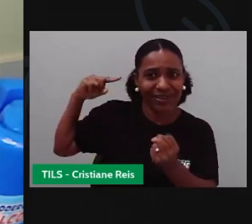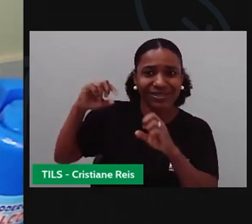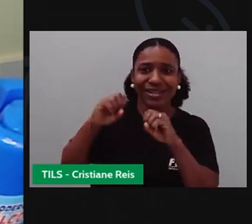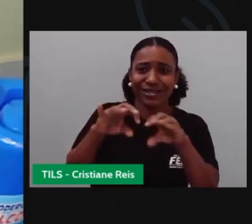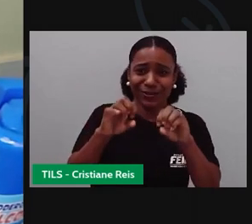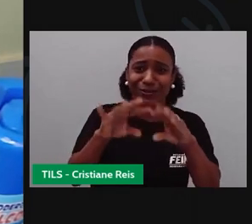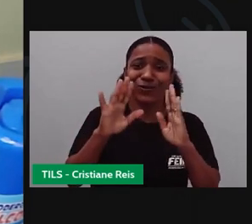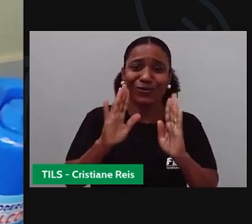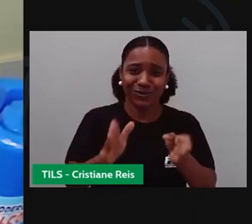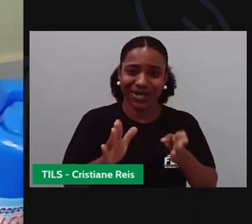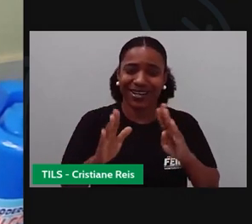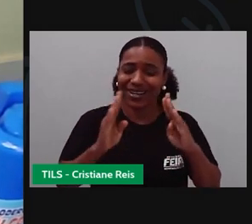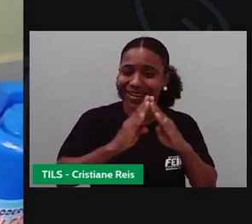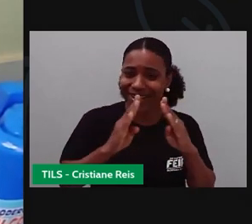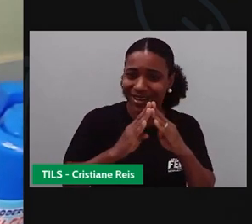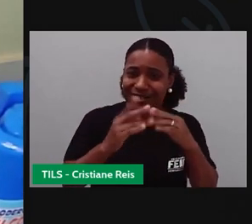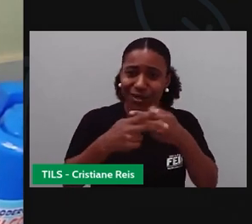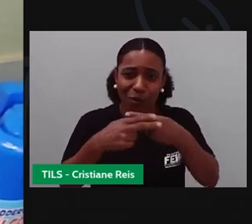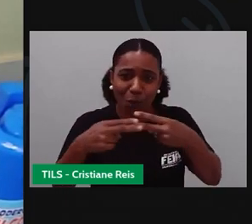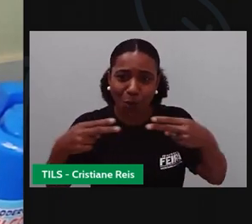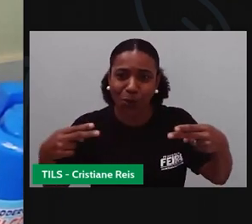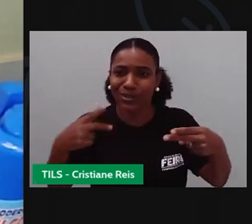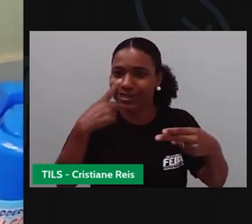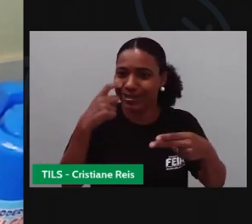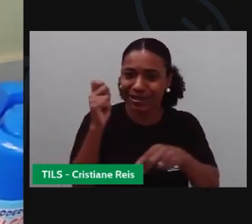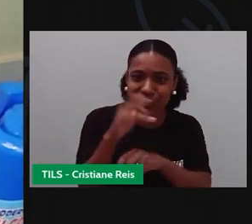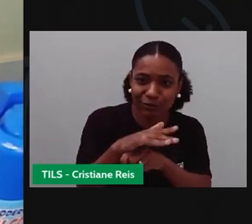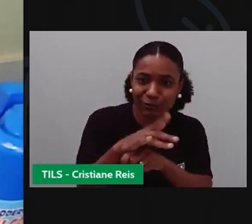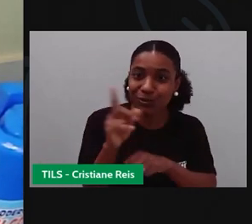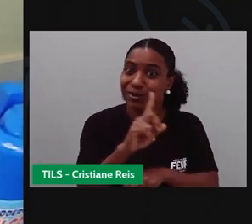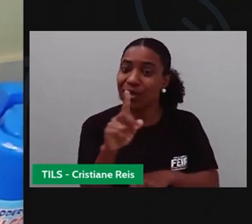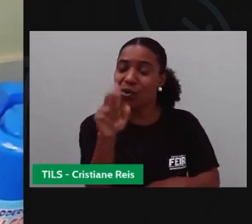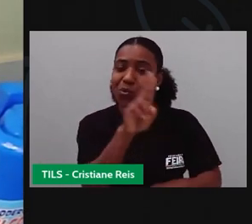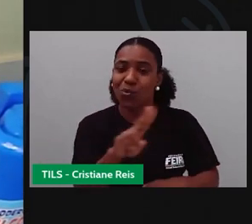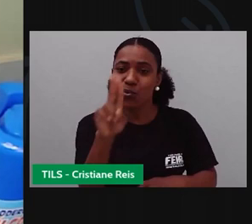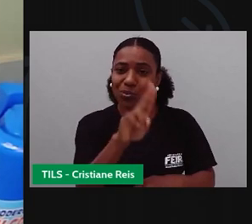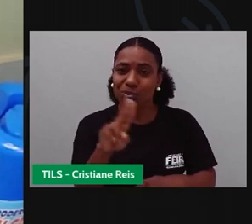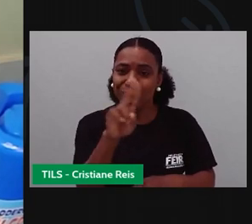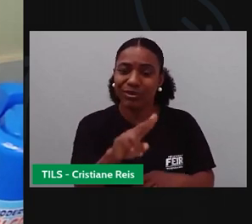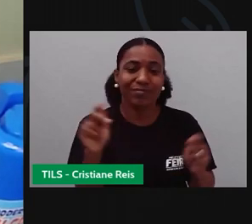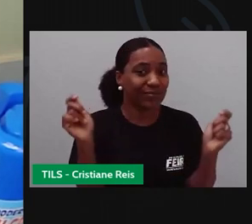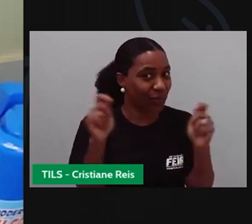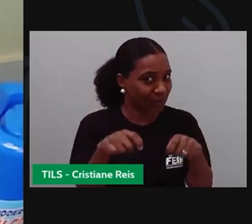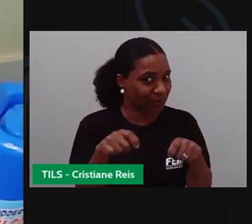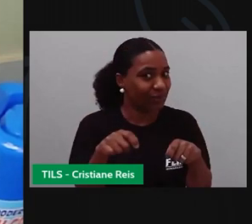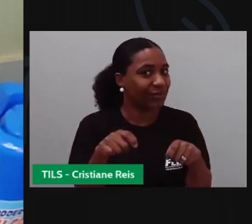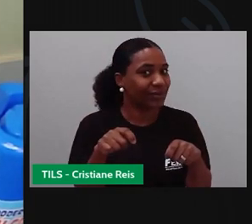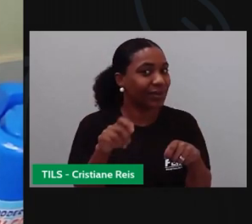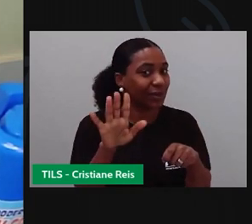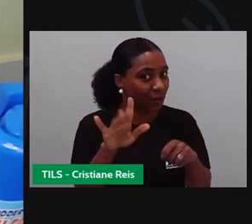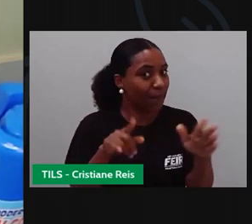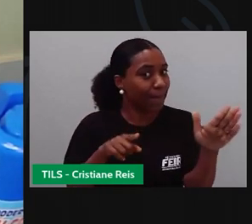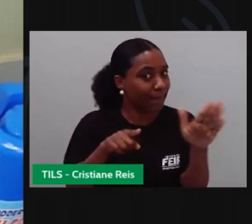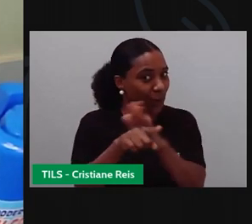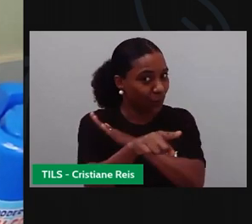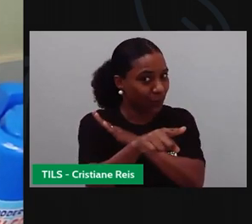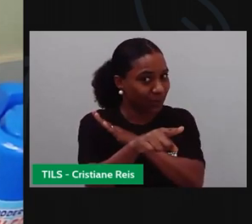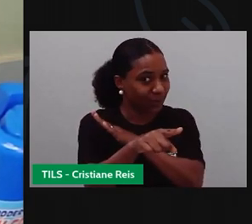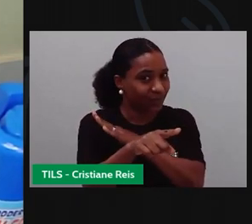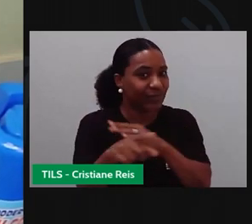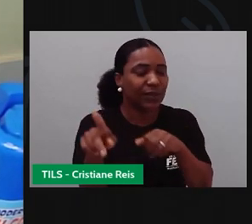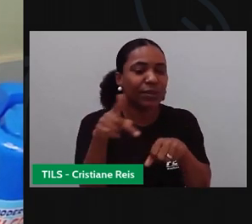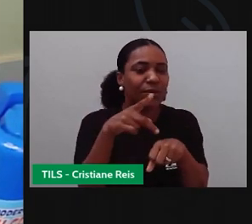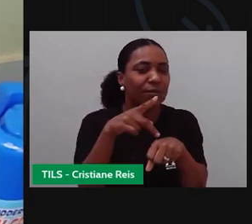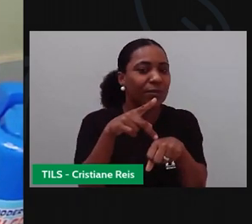tem na sua casa, você pode utilizar. E eu tenho um desafio pra vocês. Uma pergunta dificílima. O preto,